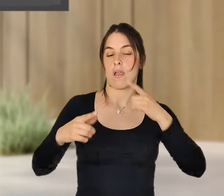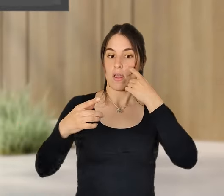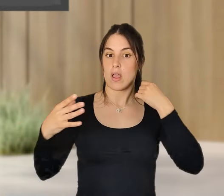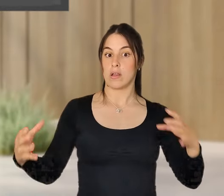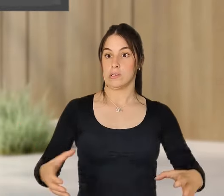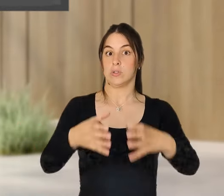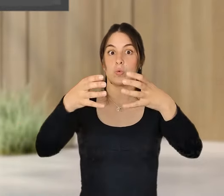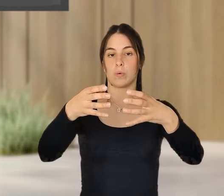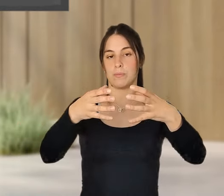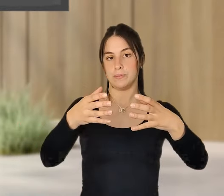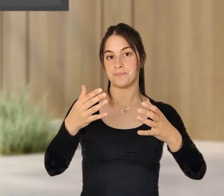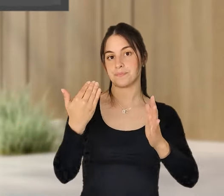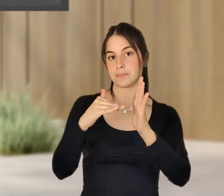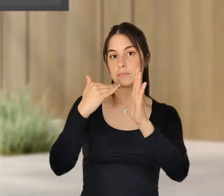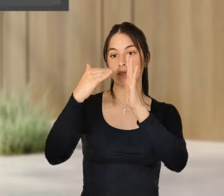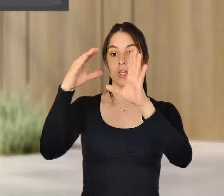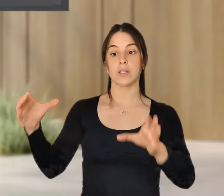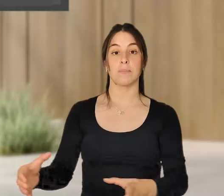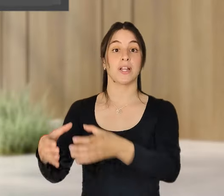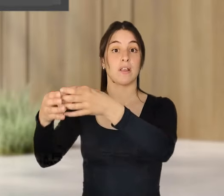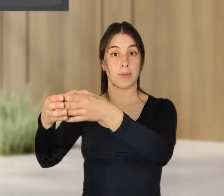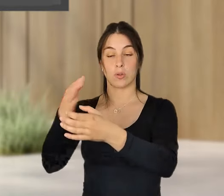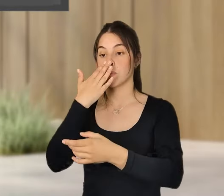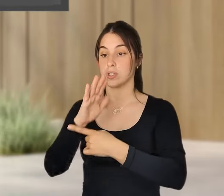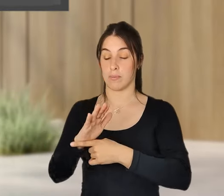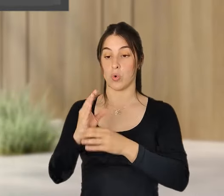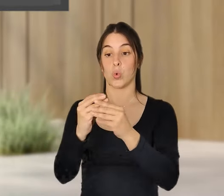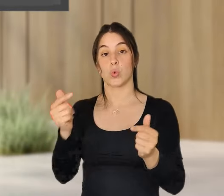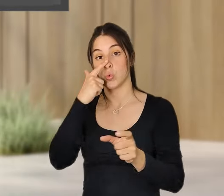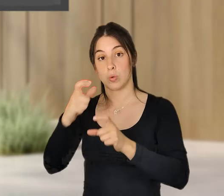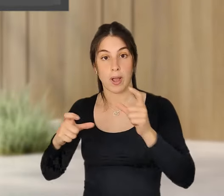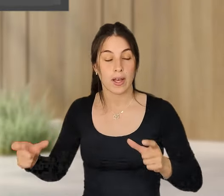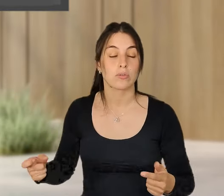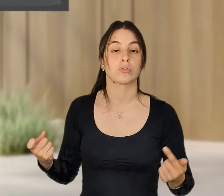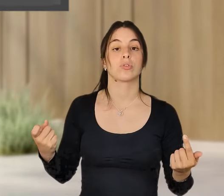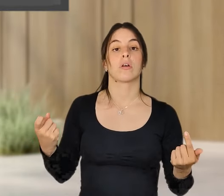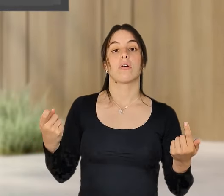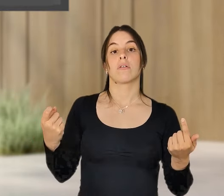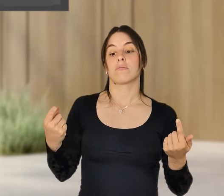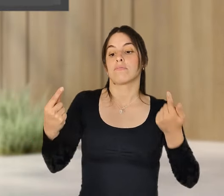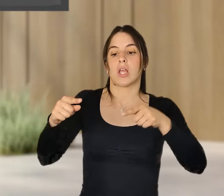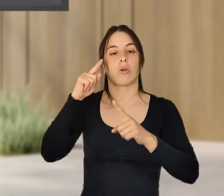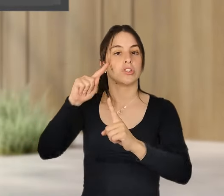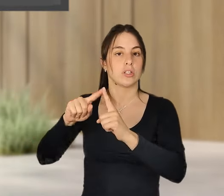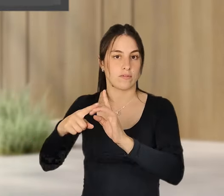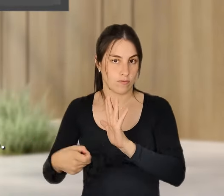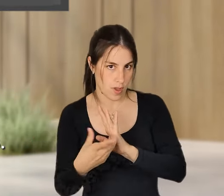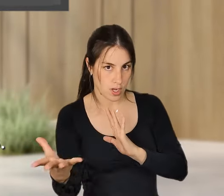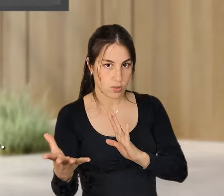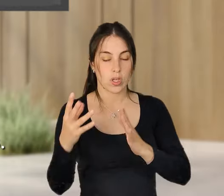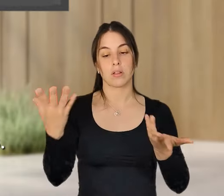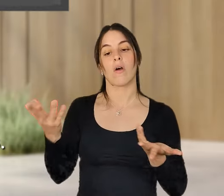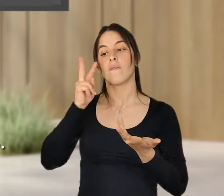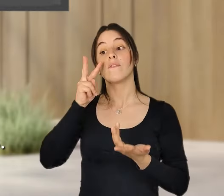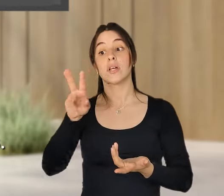vezes é ao nível dos departamentos, por exemplo. O departamento de recursos humanos tem diferentes objetivos e, portanto, ver se